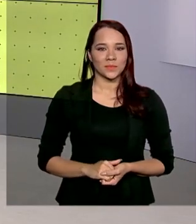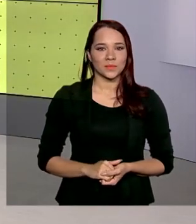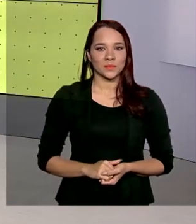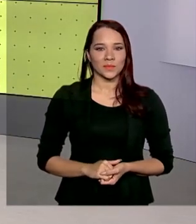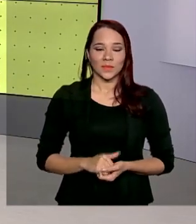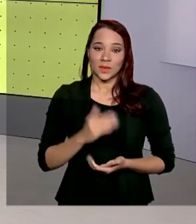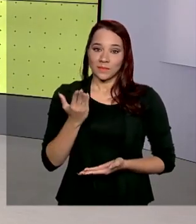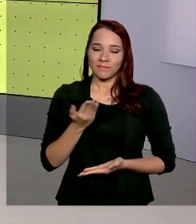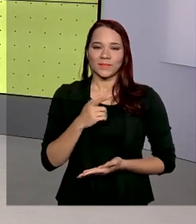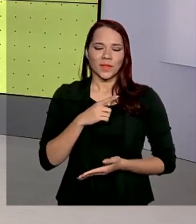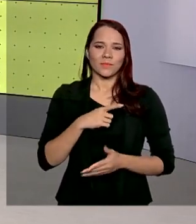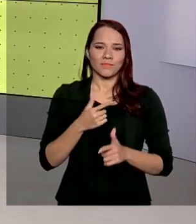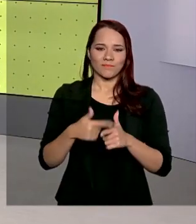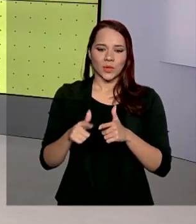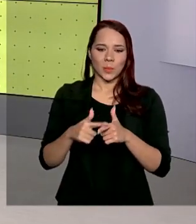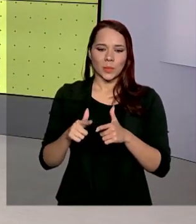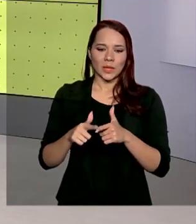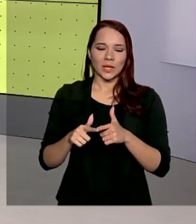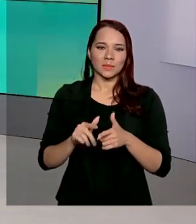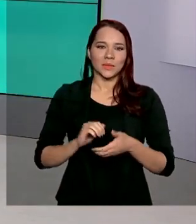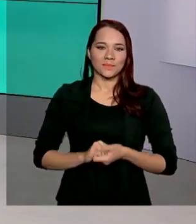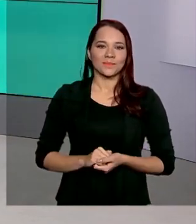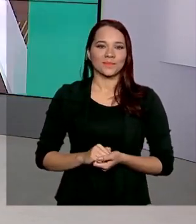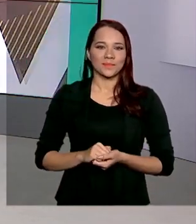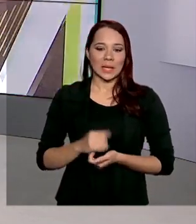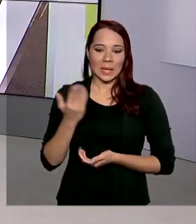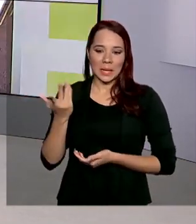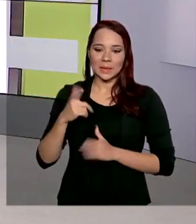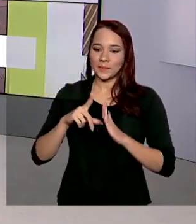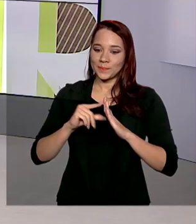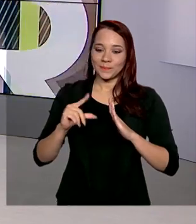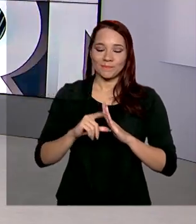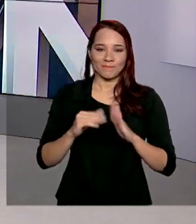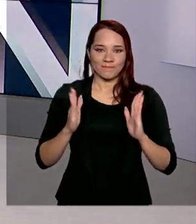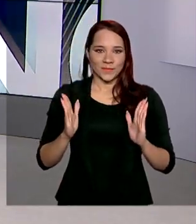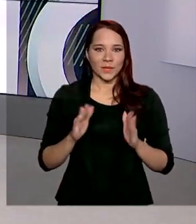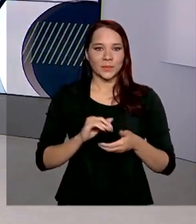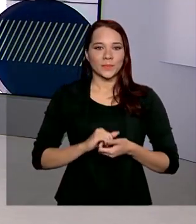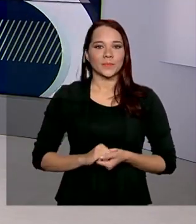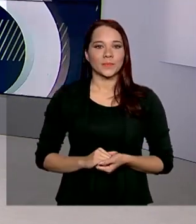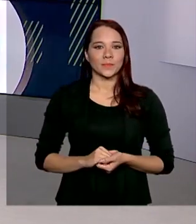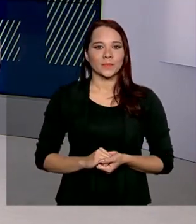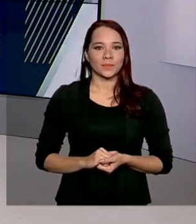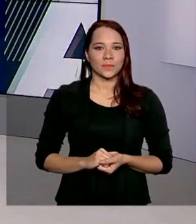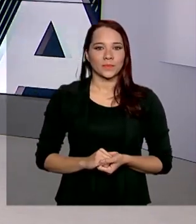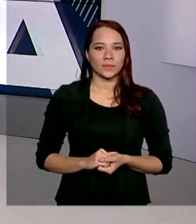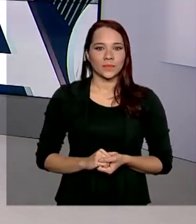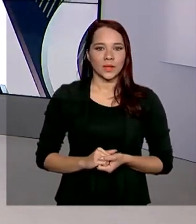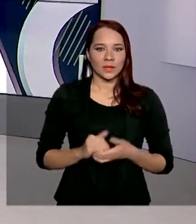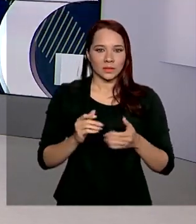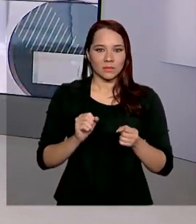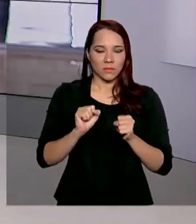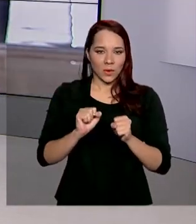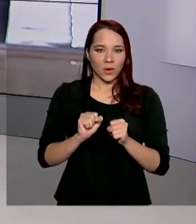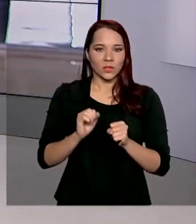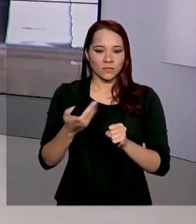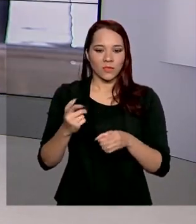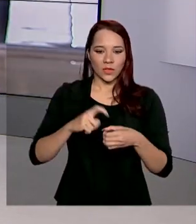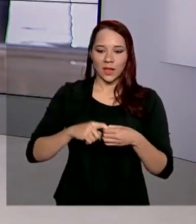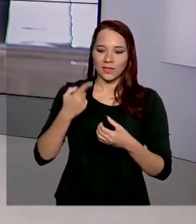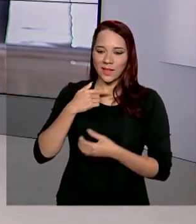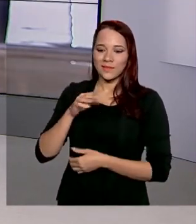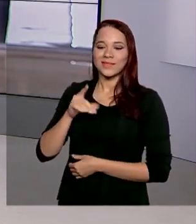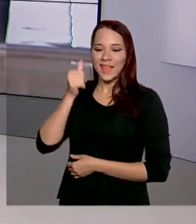Tivemos um problema com a Daniele Popov, então a gente... Podemos voltar?